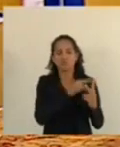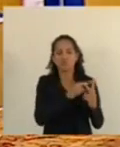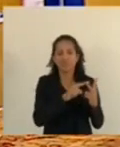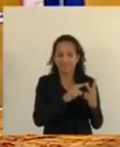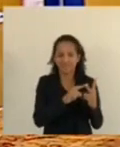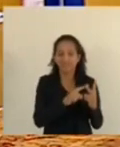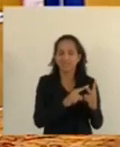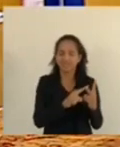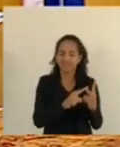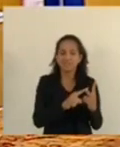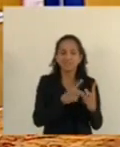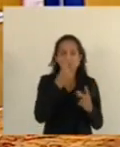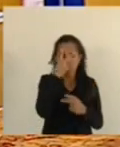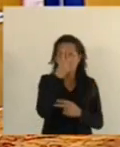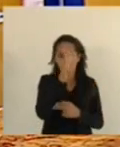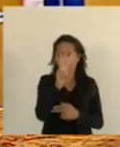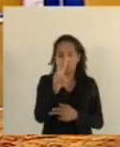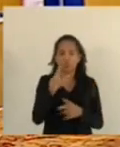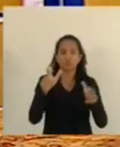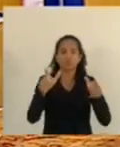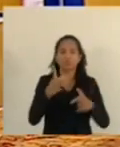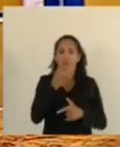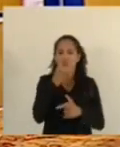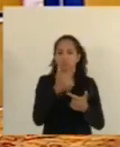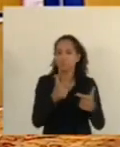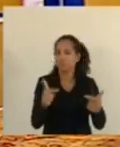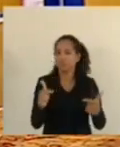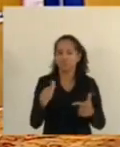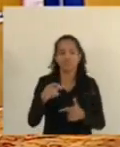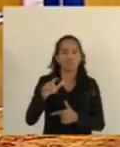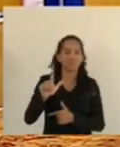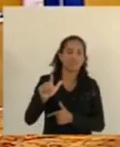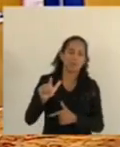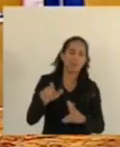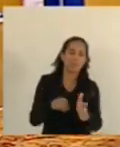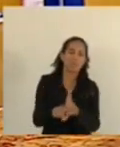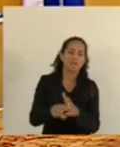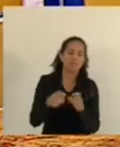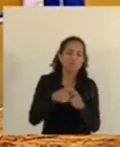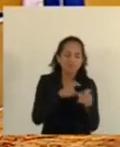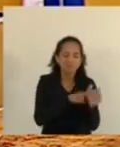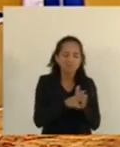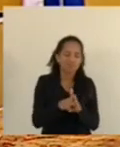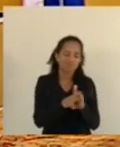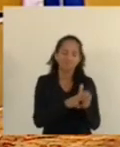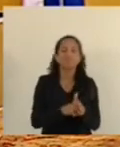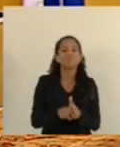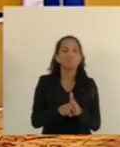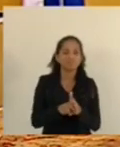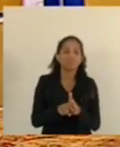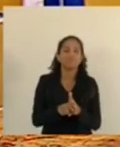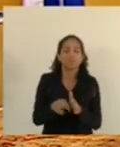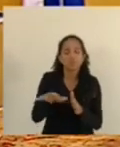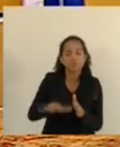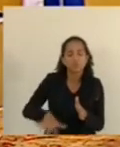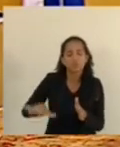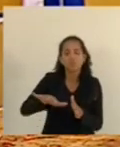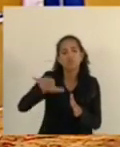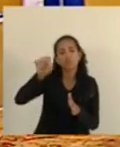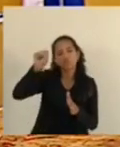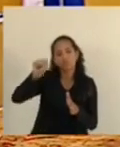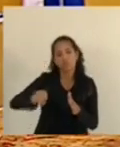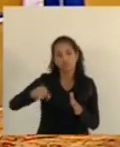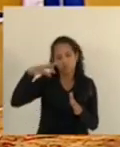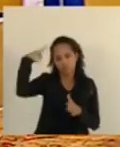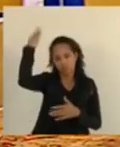legista em Cachoeira do Itapemirim, uma cidade importante, cujo SML atende toda a região sul do Estado